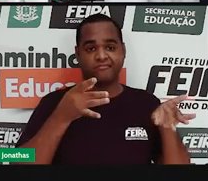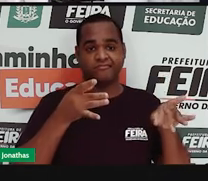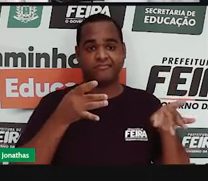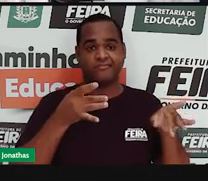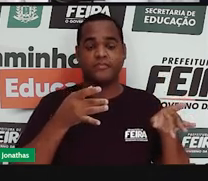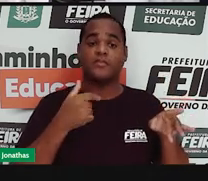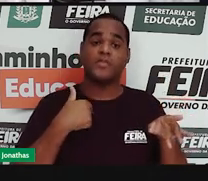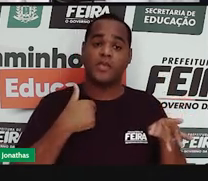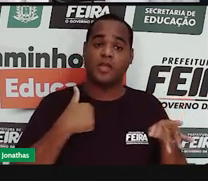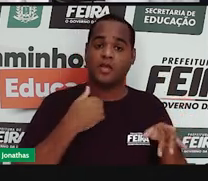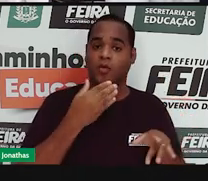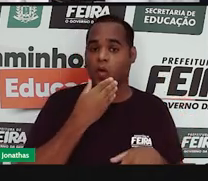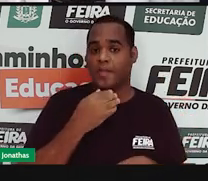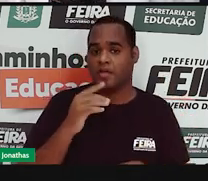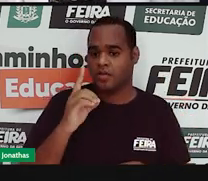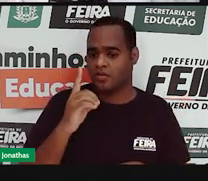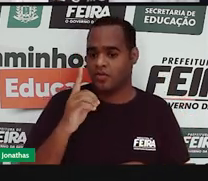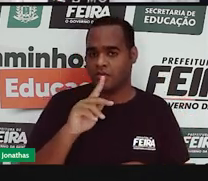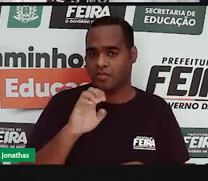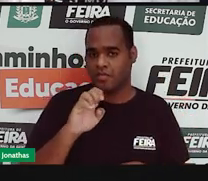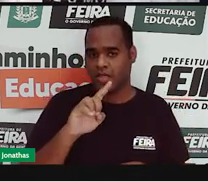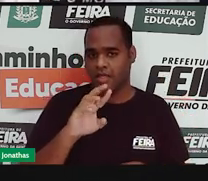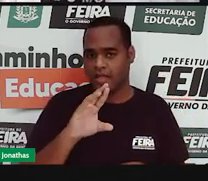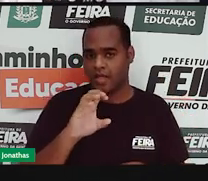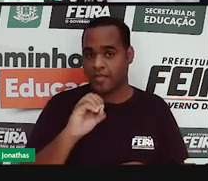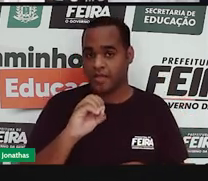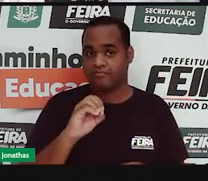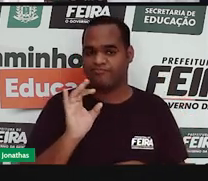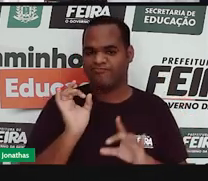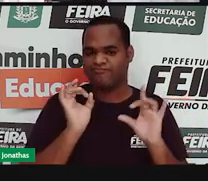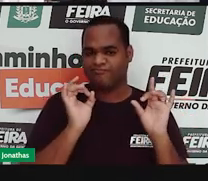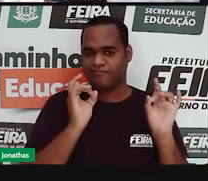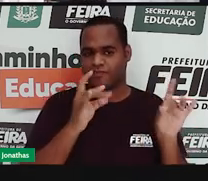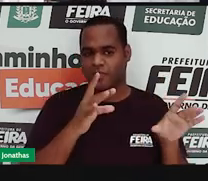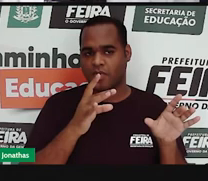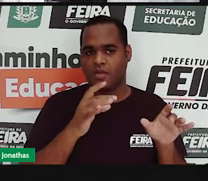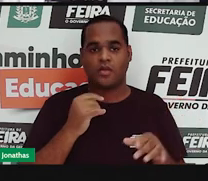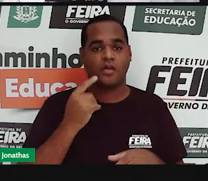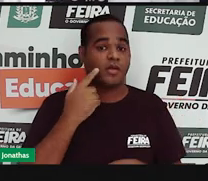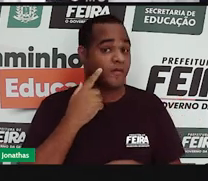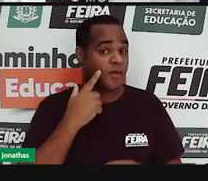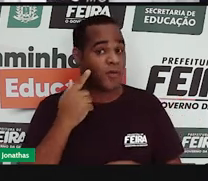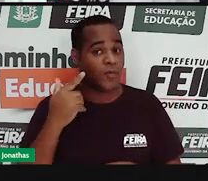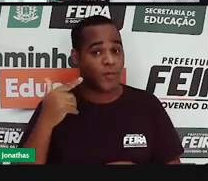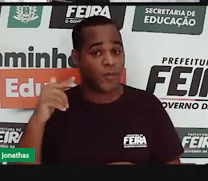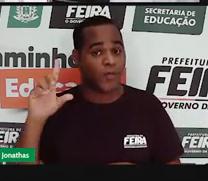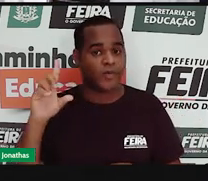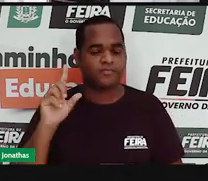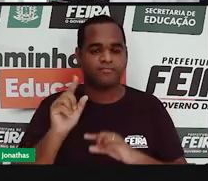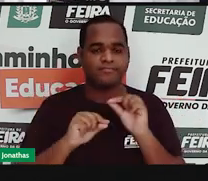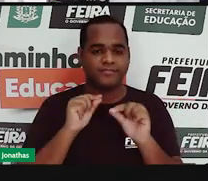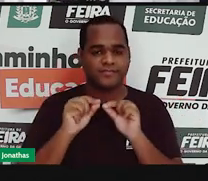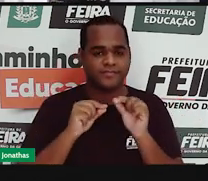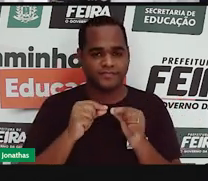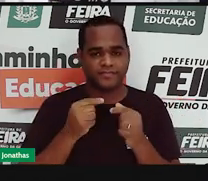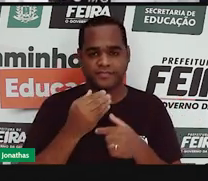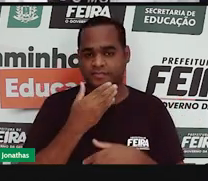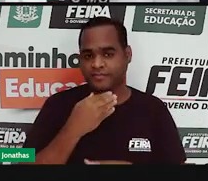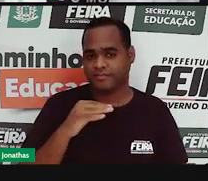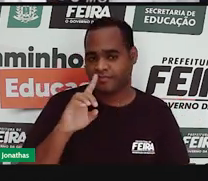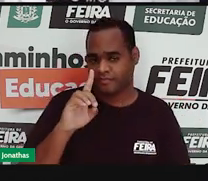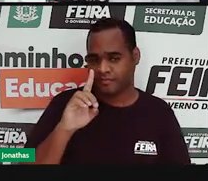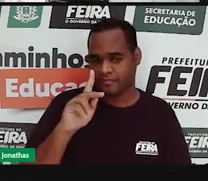de Dom Pedro, vem um período chamado de regências, que basicamente aconteceu o quê? Dom Pedro I